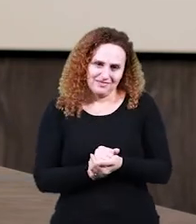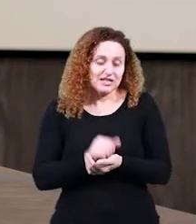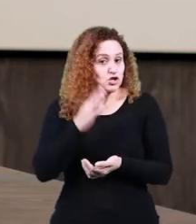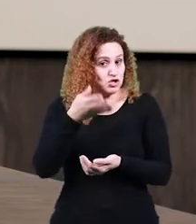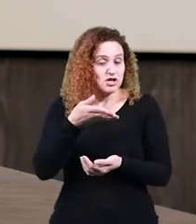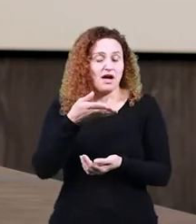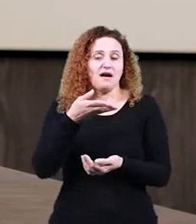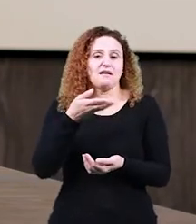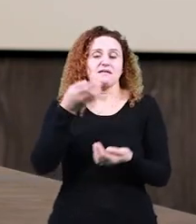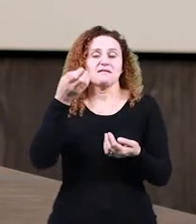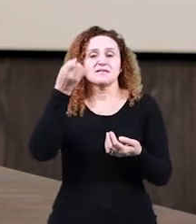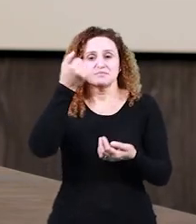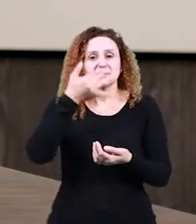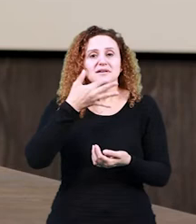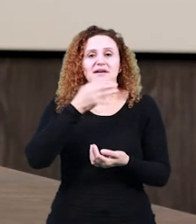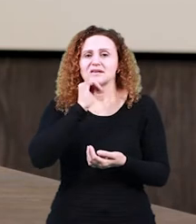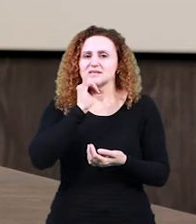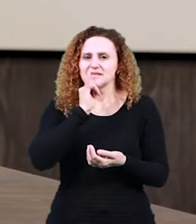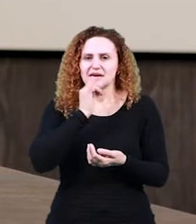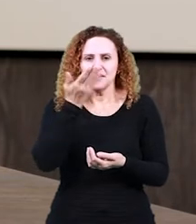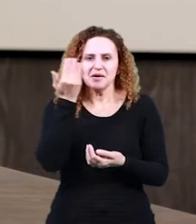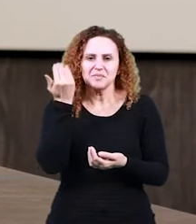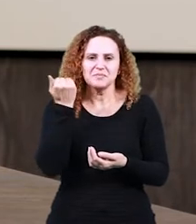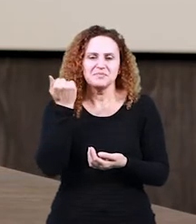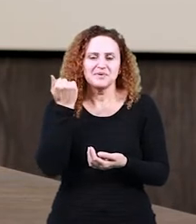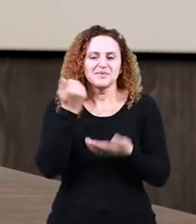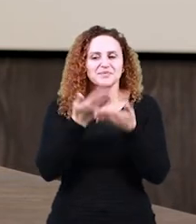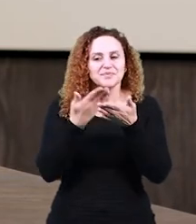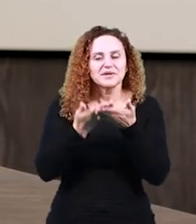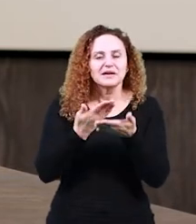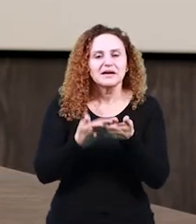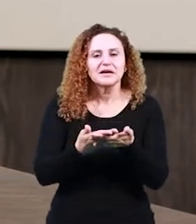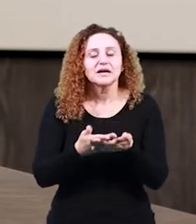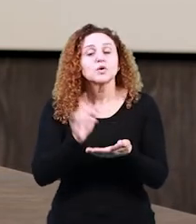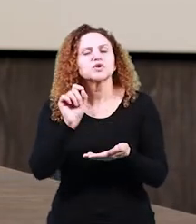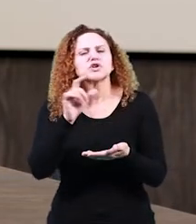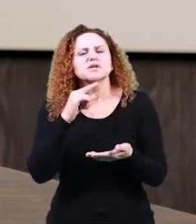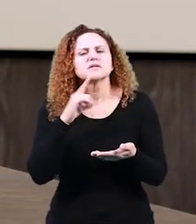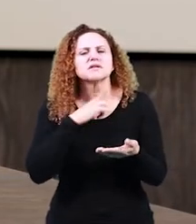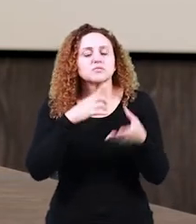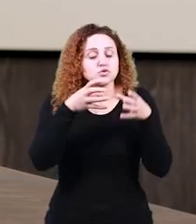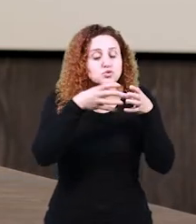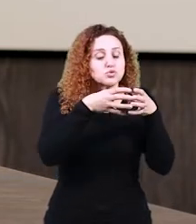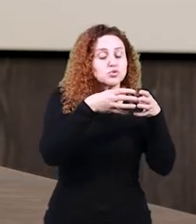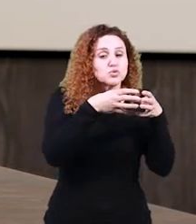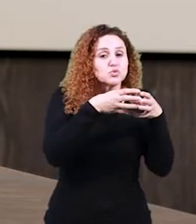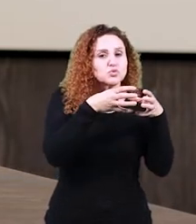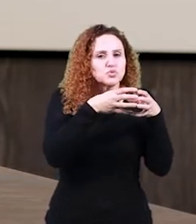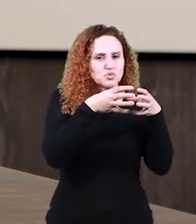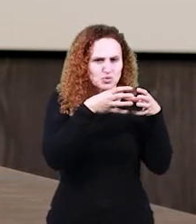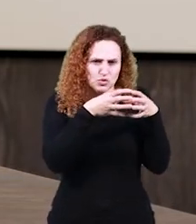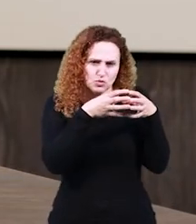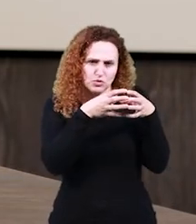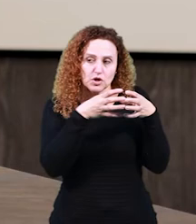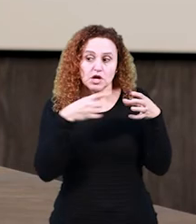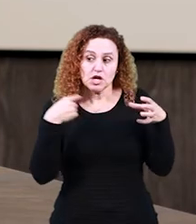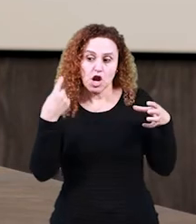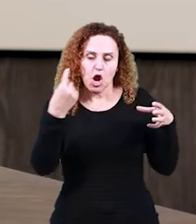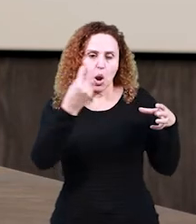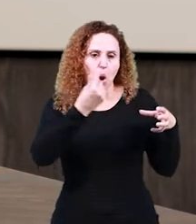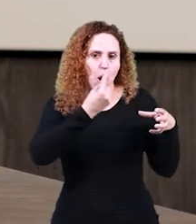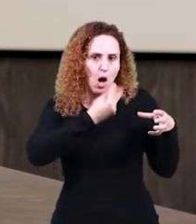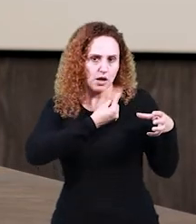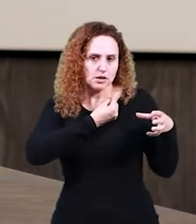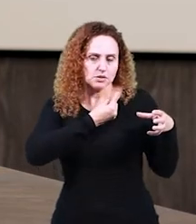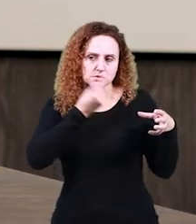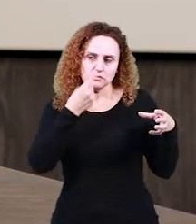eu já dei esse mesmo exemplo nas aulas anteriores. Quando a gente tem um grupo, uma comunidade de fala que fala nós fomos,